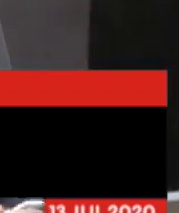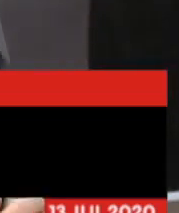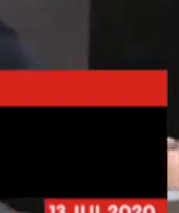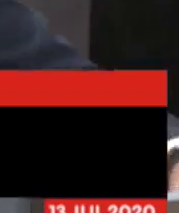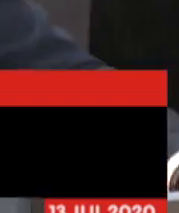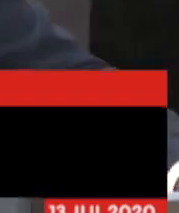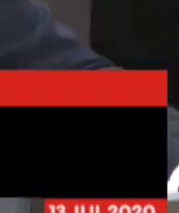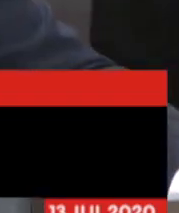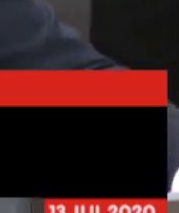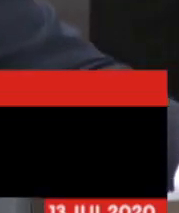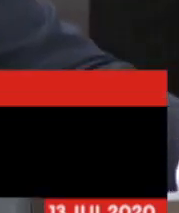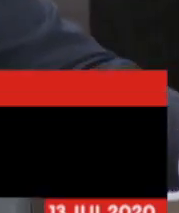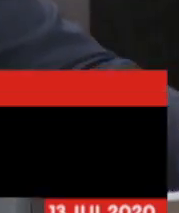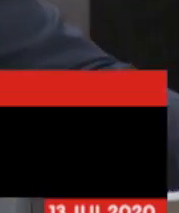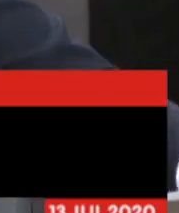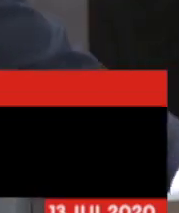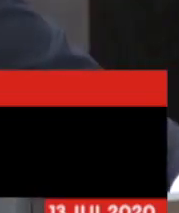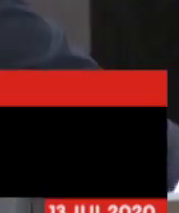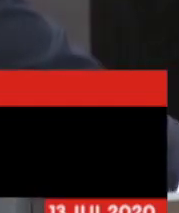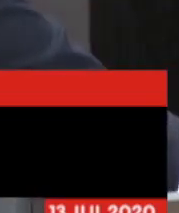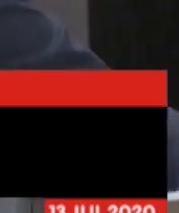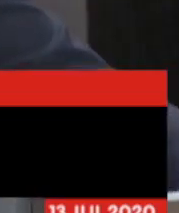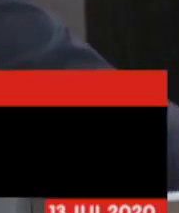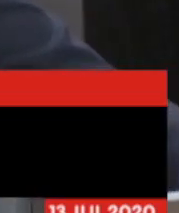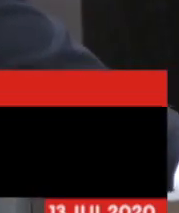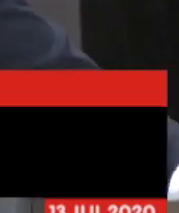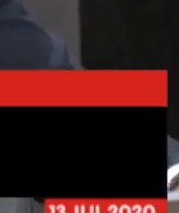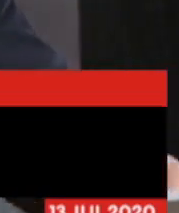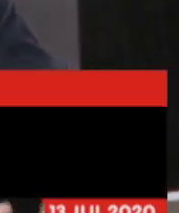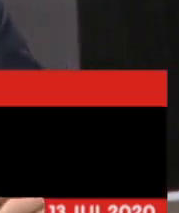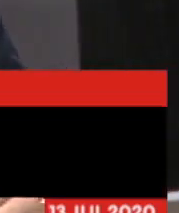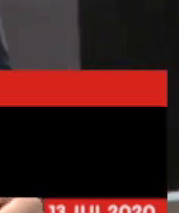inviabilizará todas as ações do governo do Estado.